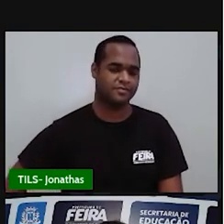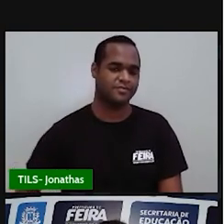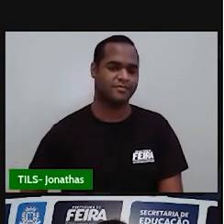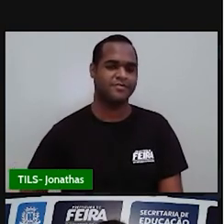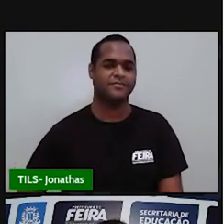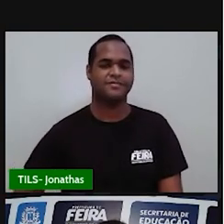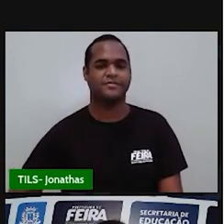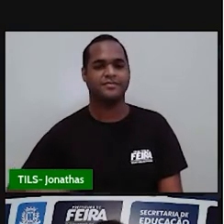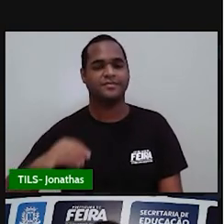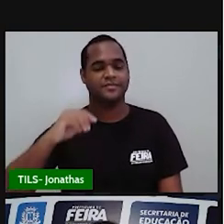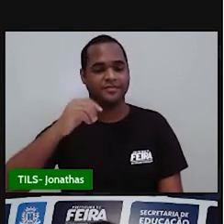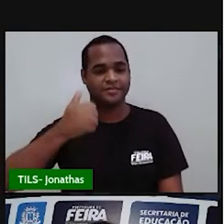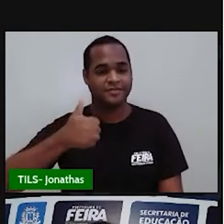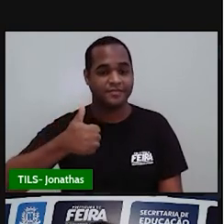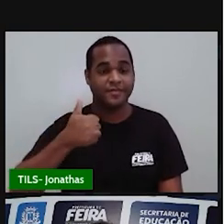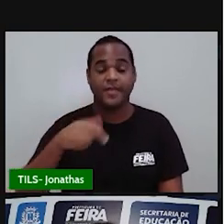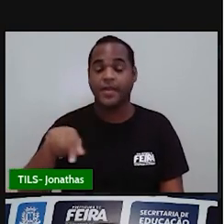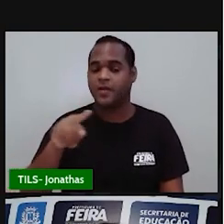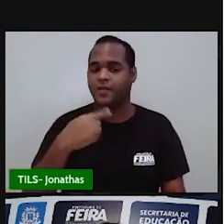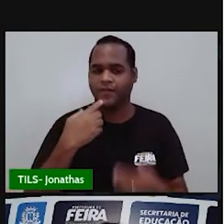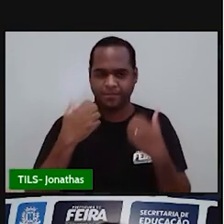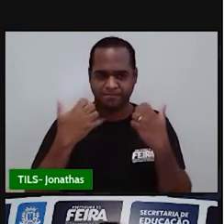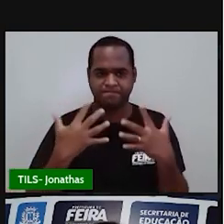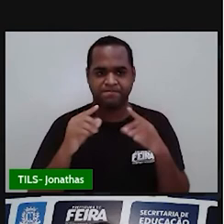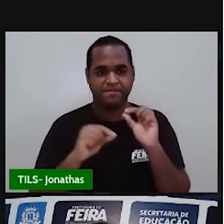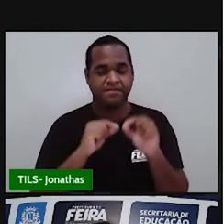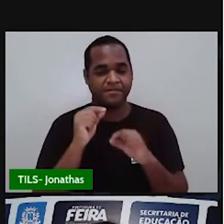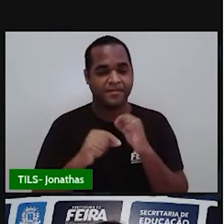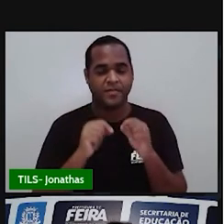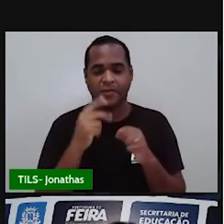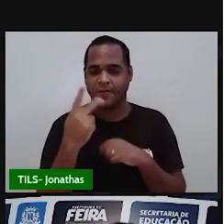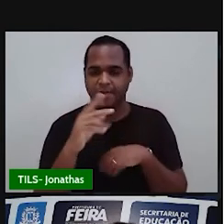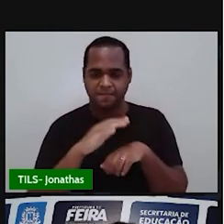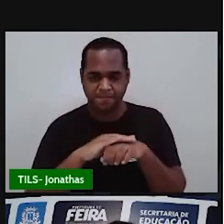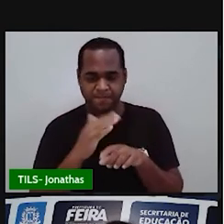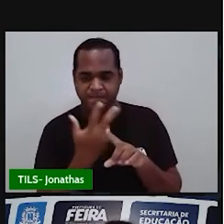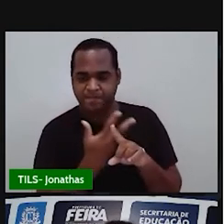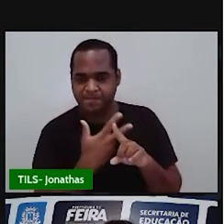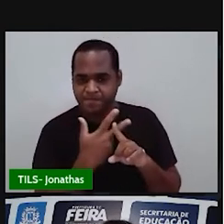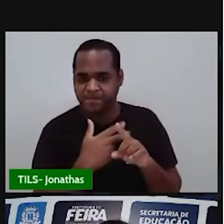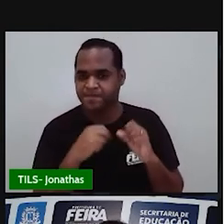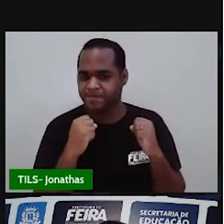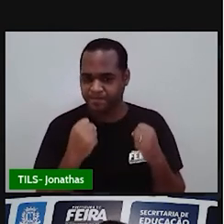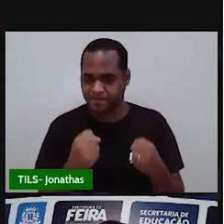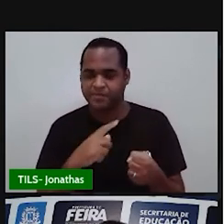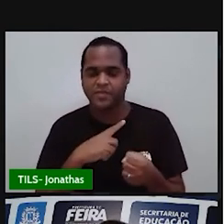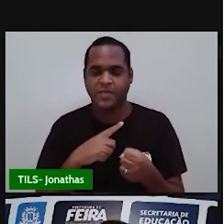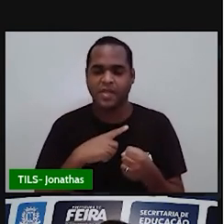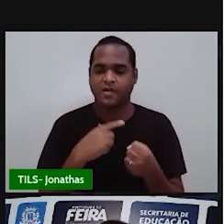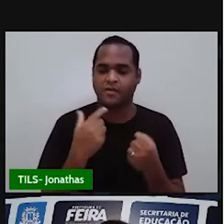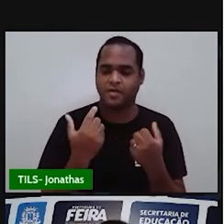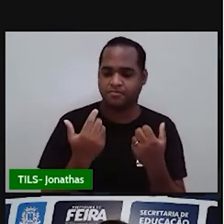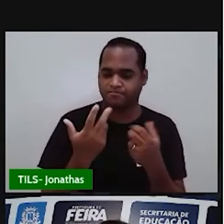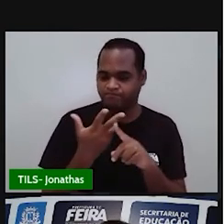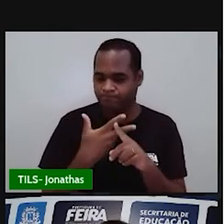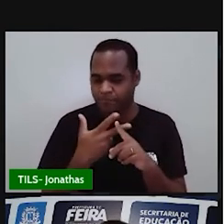Bom, então eu estou falando, você está procurando, está fazendo essa busca, né?